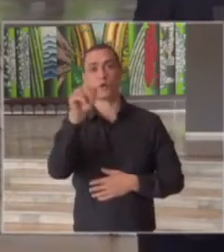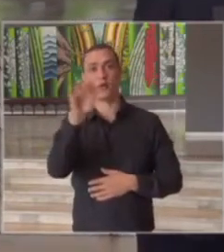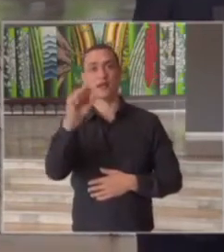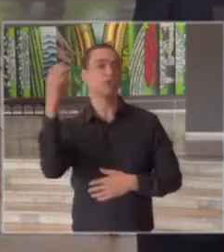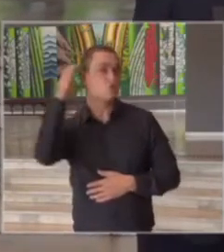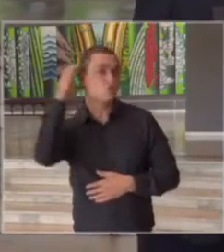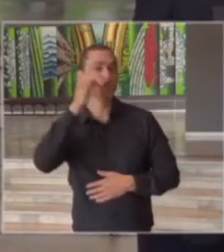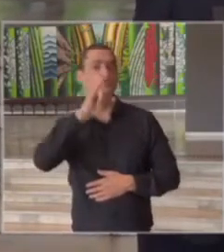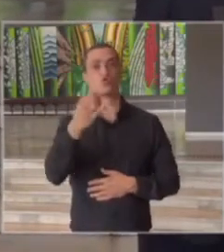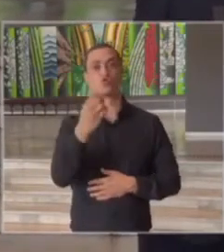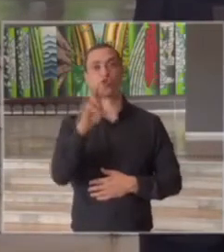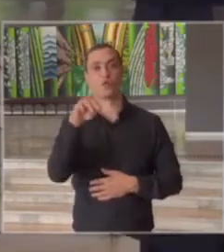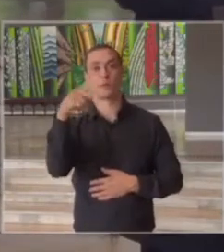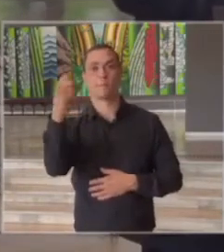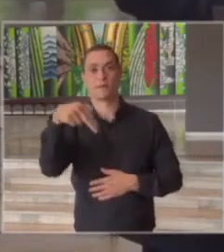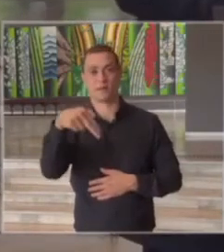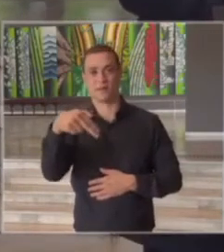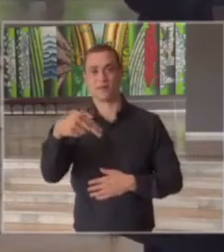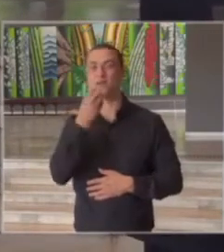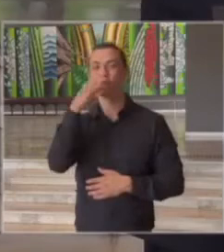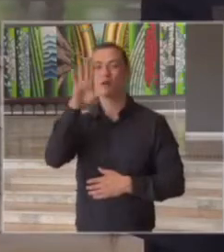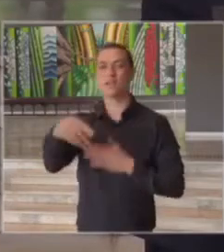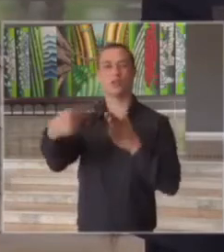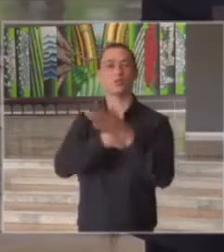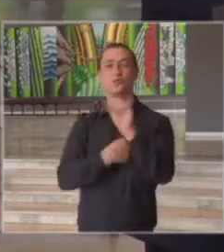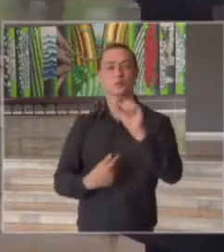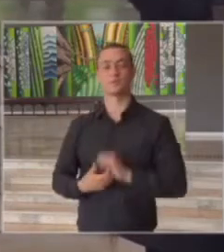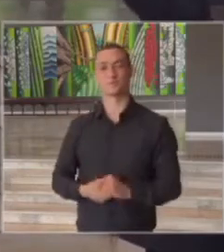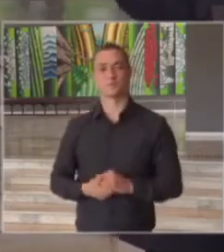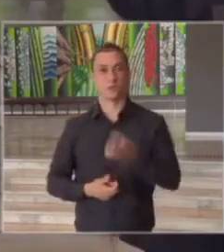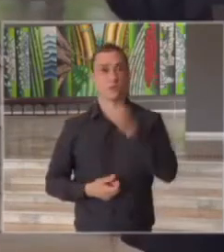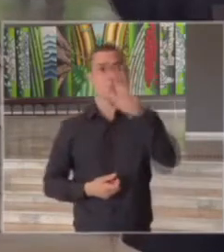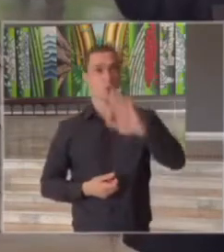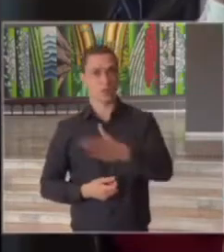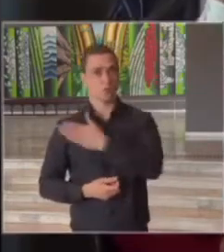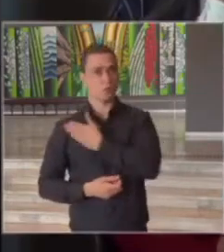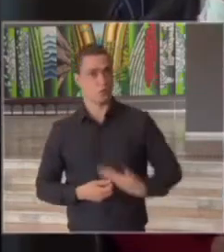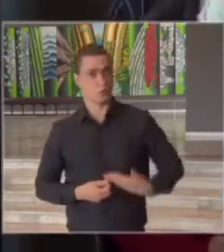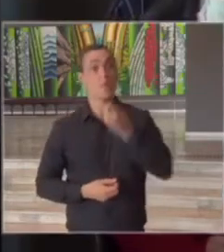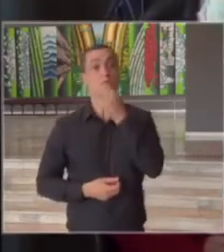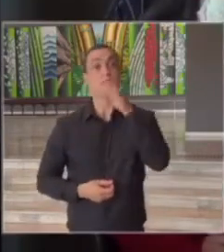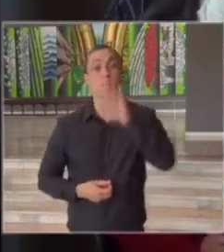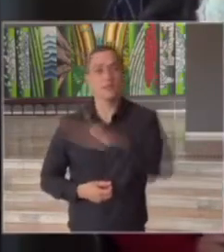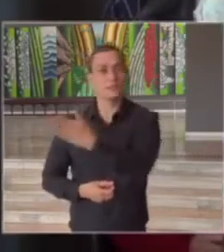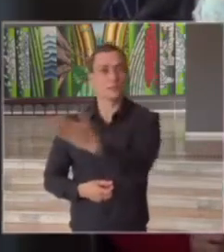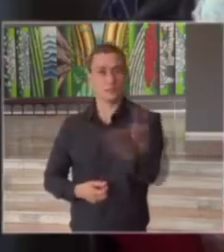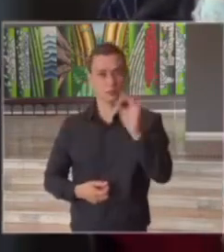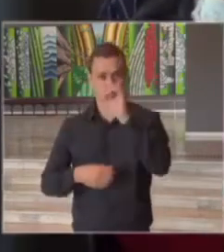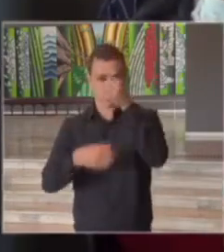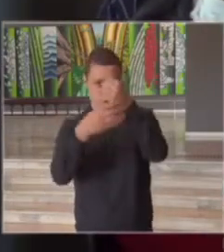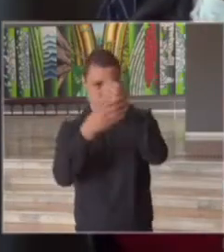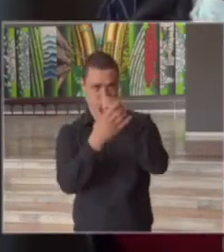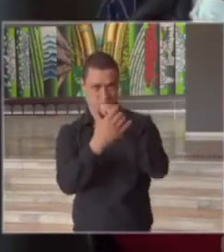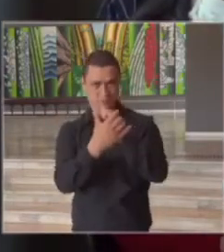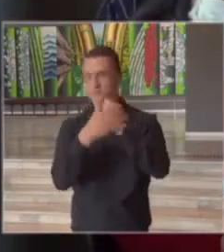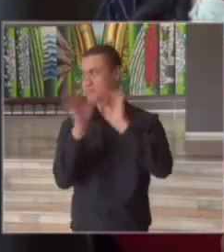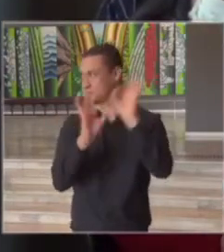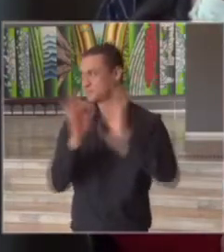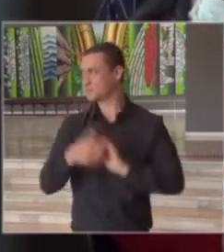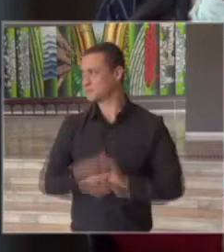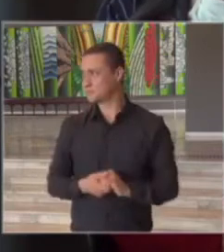Vitor boa tarde sua pergunta por favor boa tarde governador boa tarde a todos deixa eu só arrumar aqui o microfone